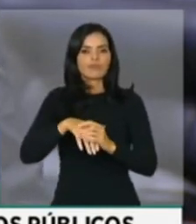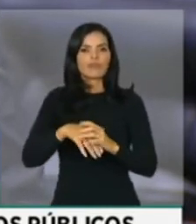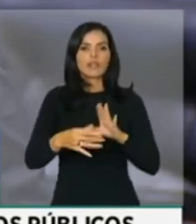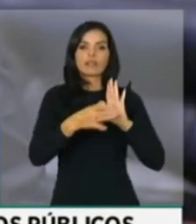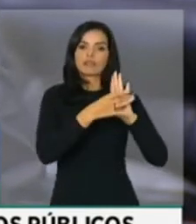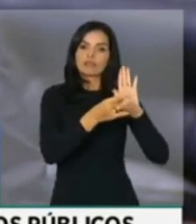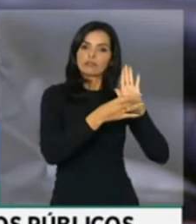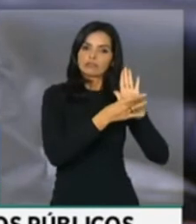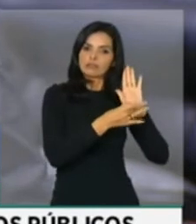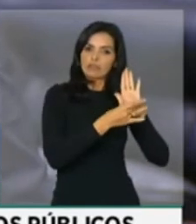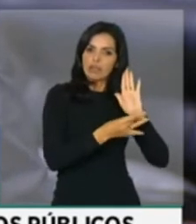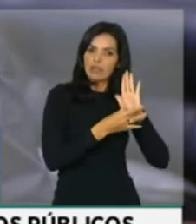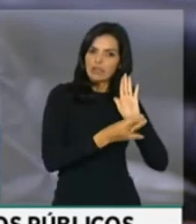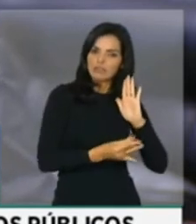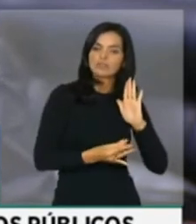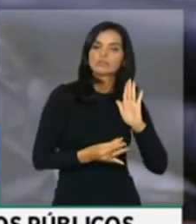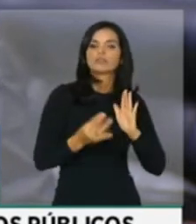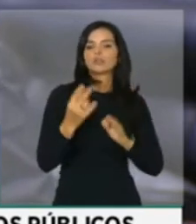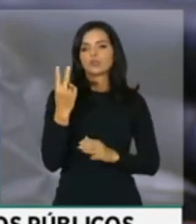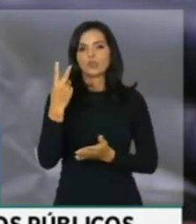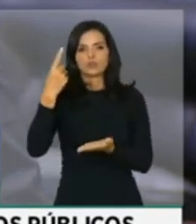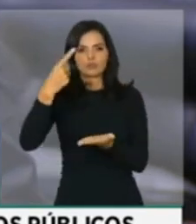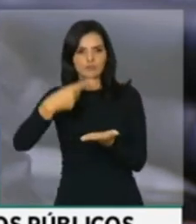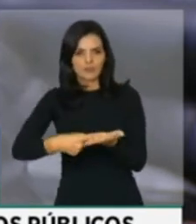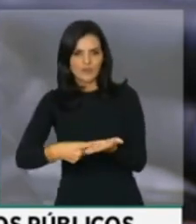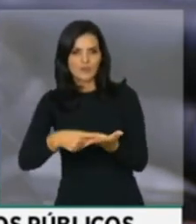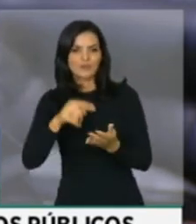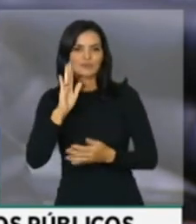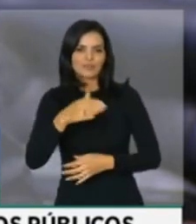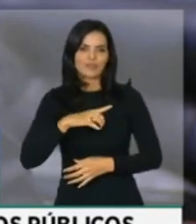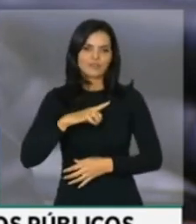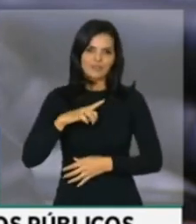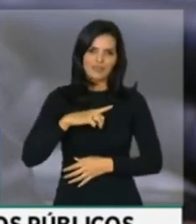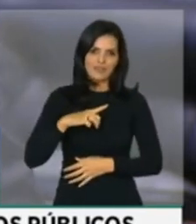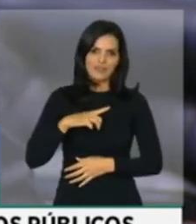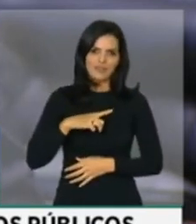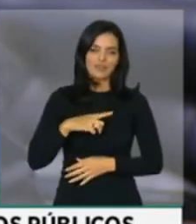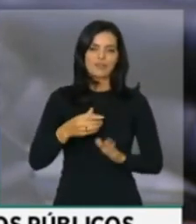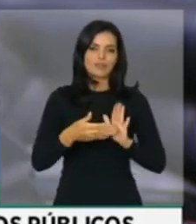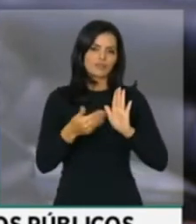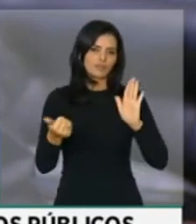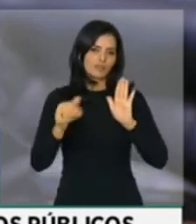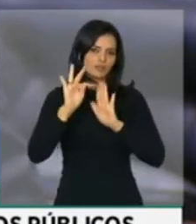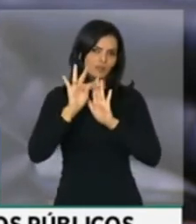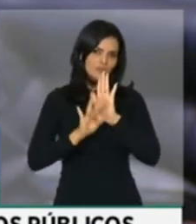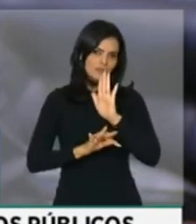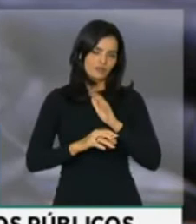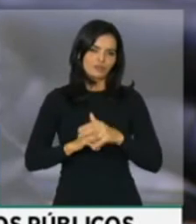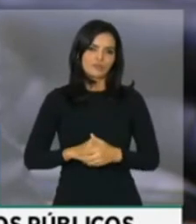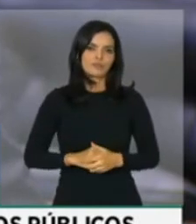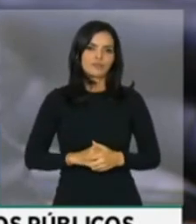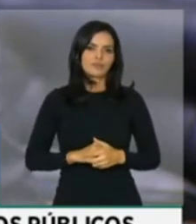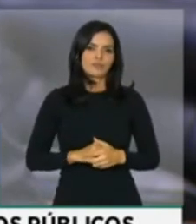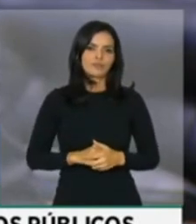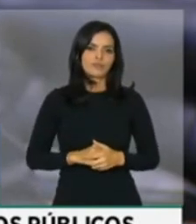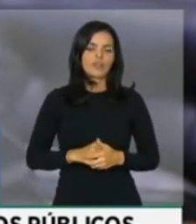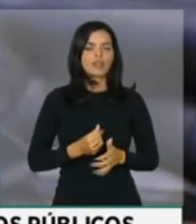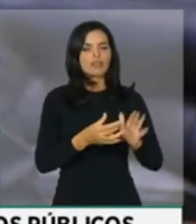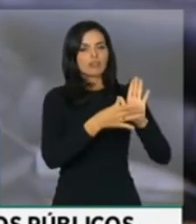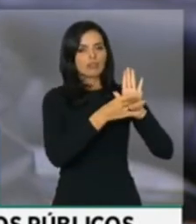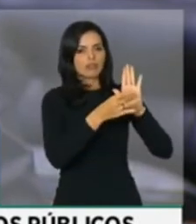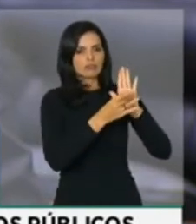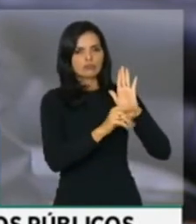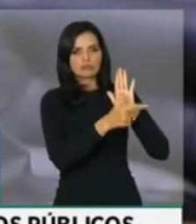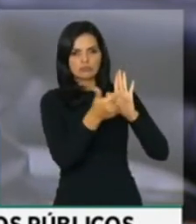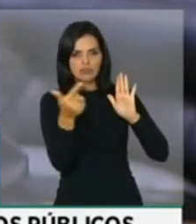destaques todos, dois acordados para suprimir do texto e os demais destaques para